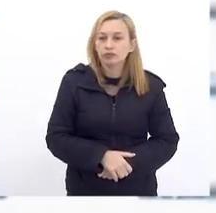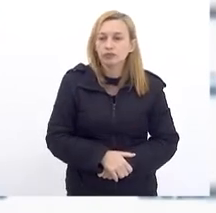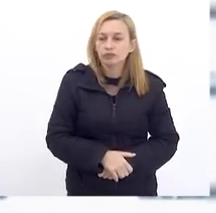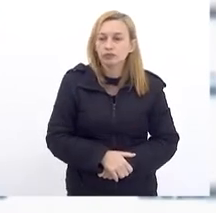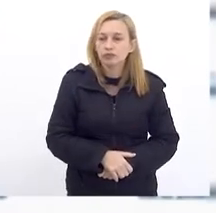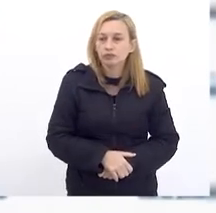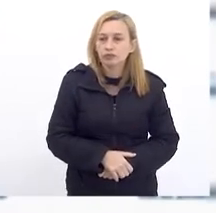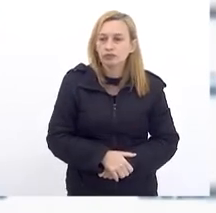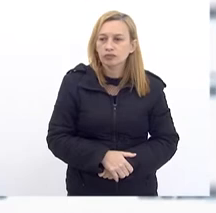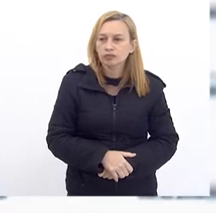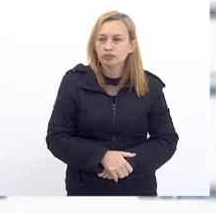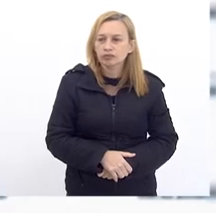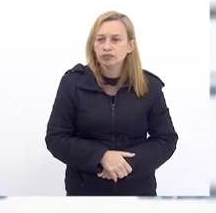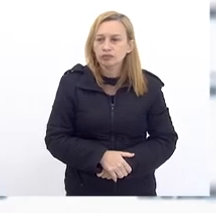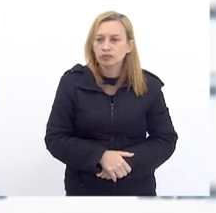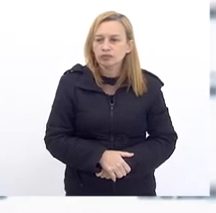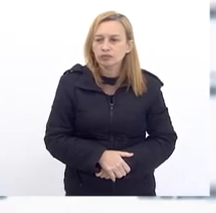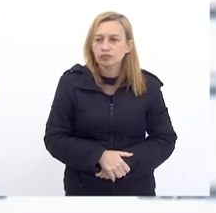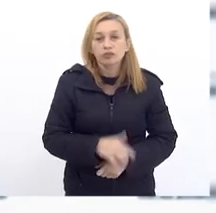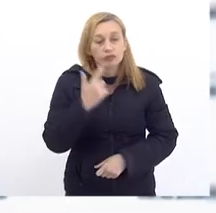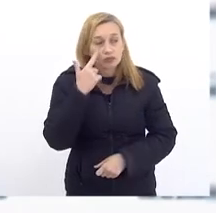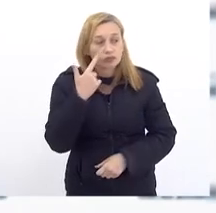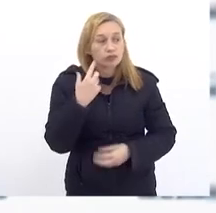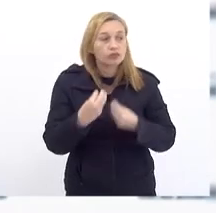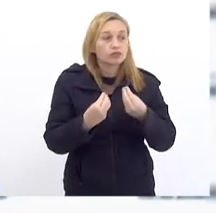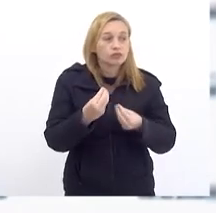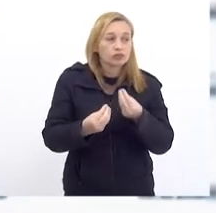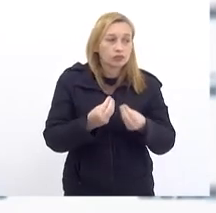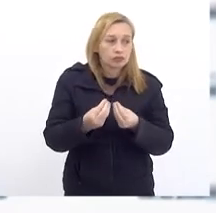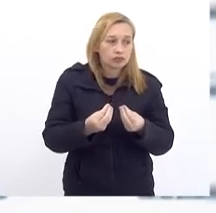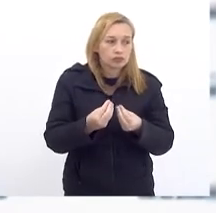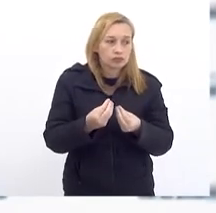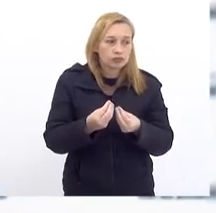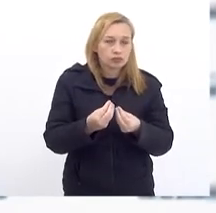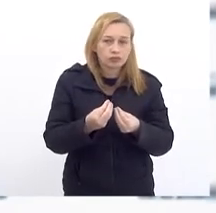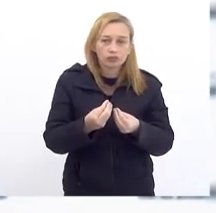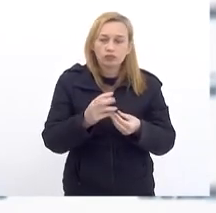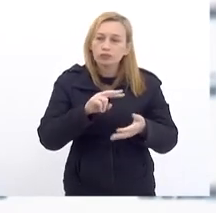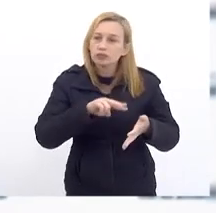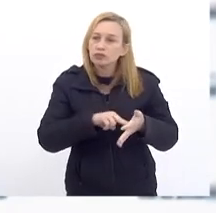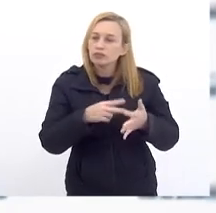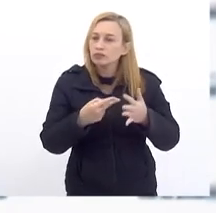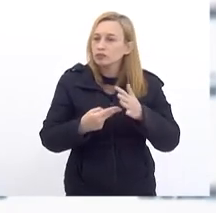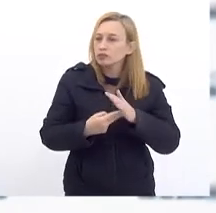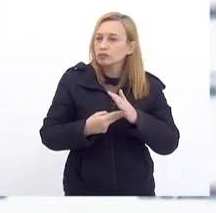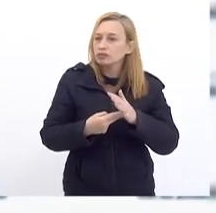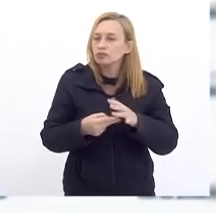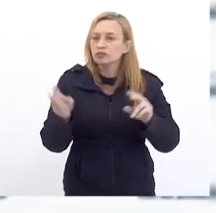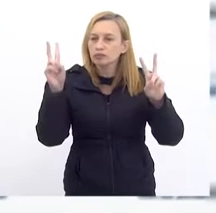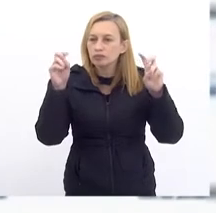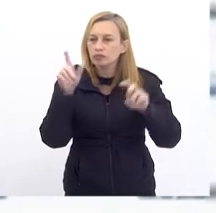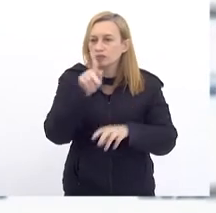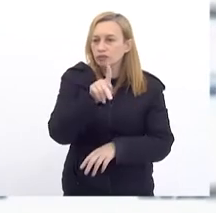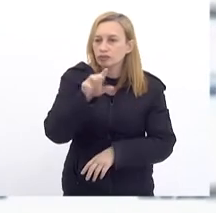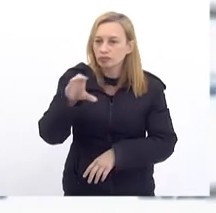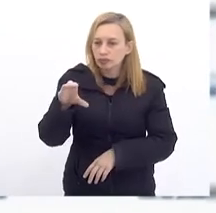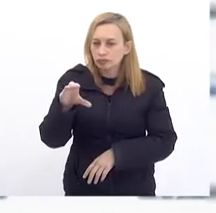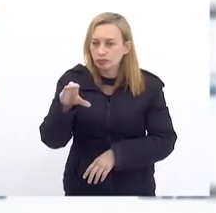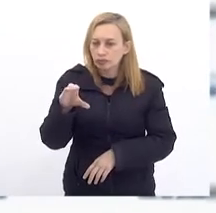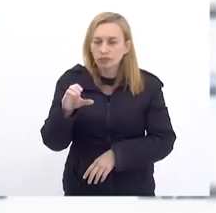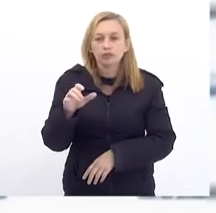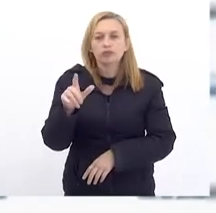Então Vamos ver Como é Que Até como É que Vai ser Interpretado A questão Do PL De transação